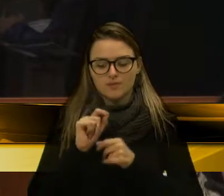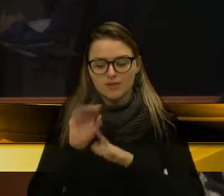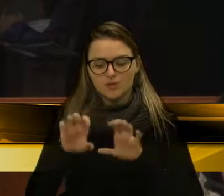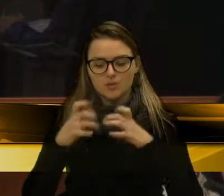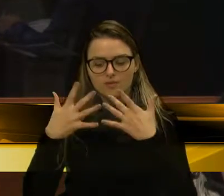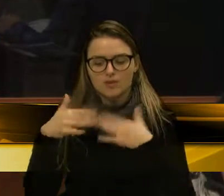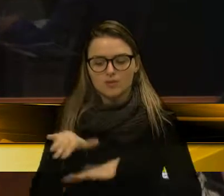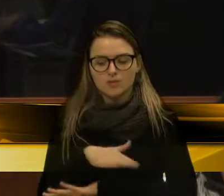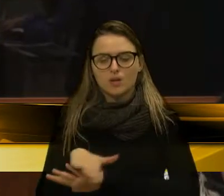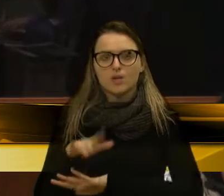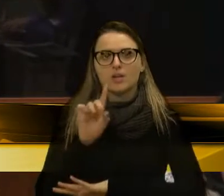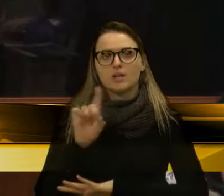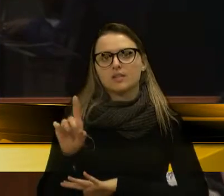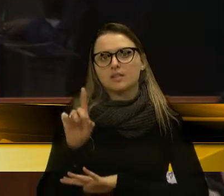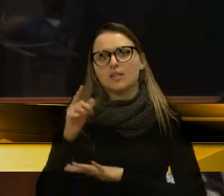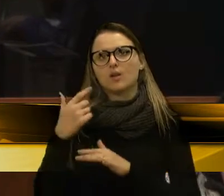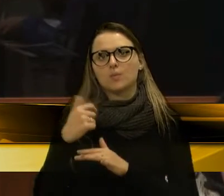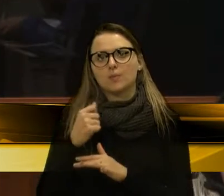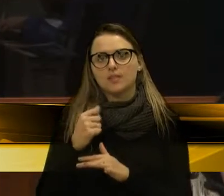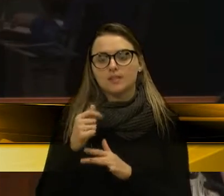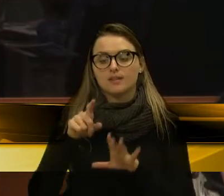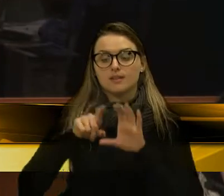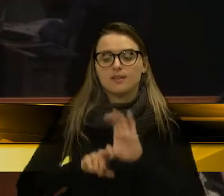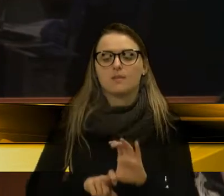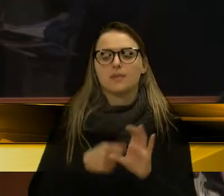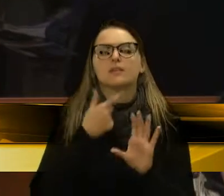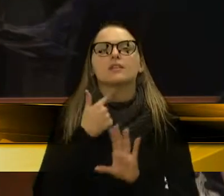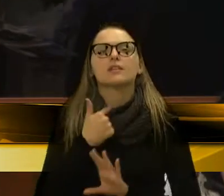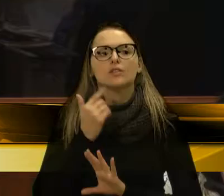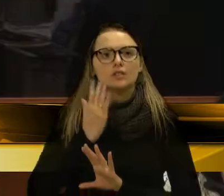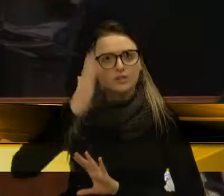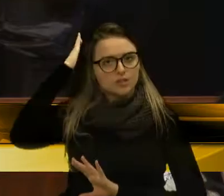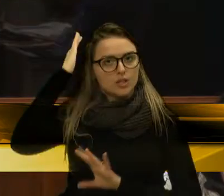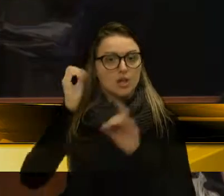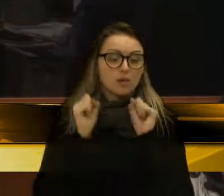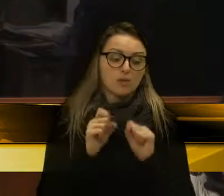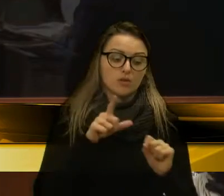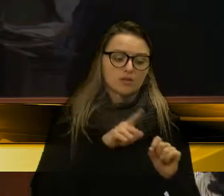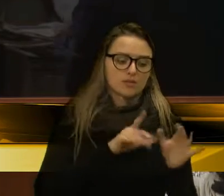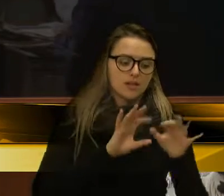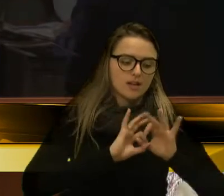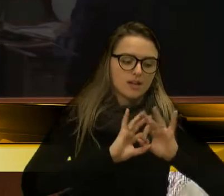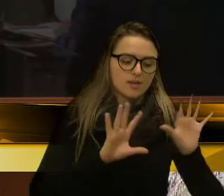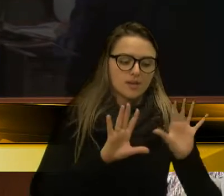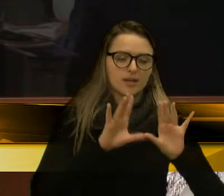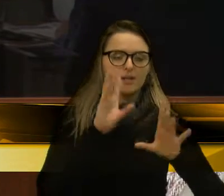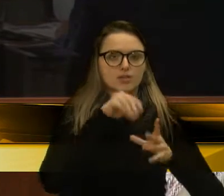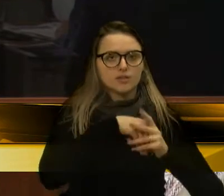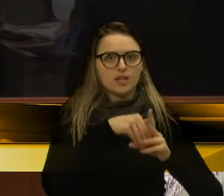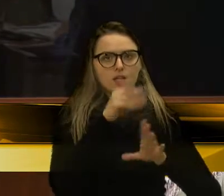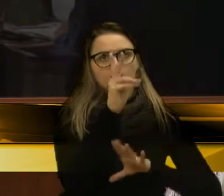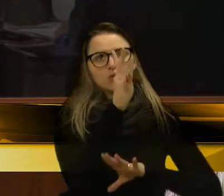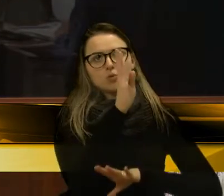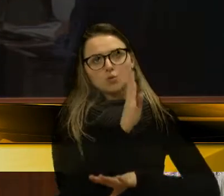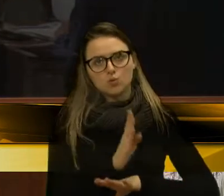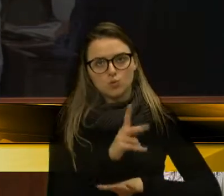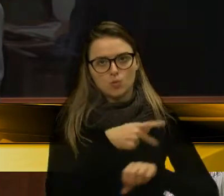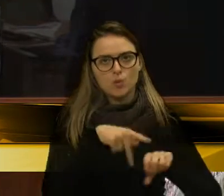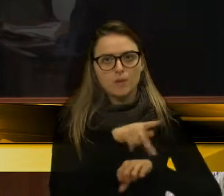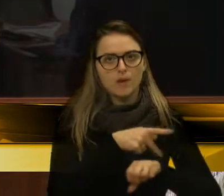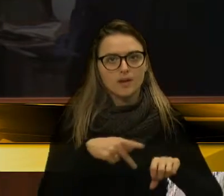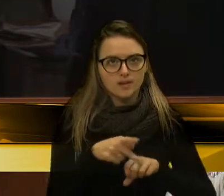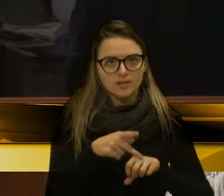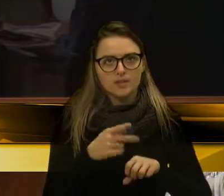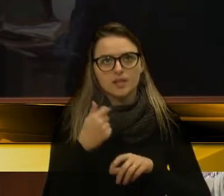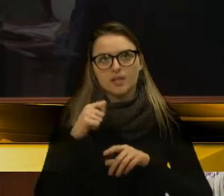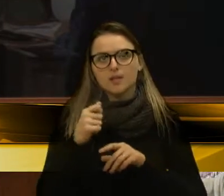não tenha que ficar à mercê da vontade do prefeito. Possa ter liberdade em um Estado republicano. Porque agora, para fazer um evento em Caxias, tem